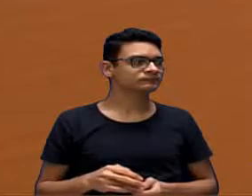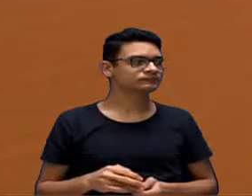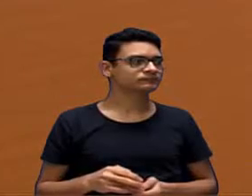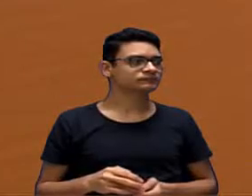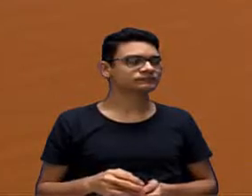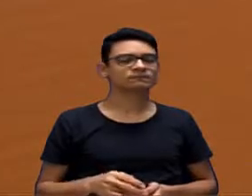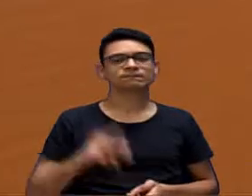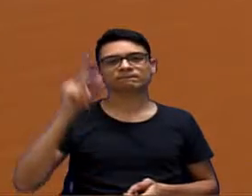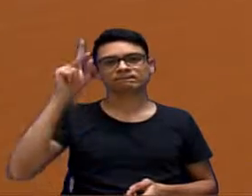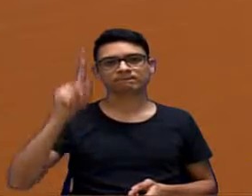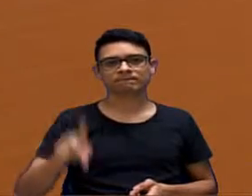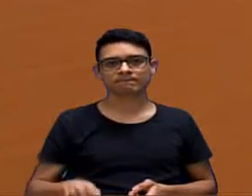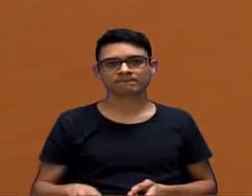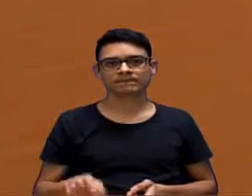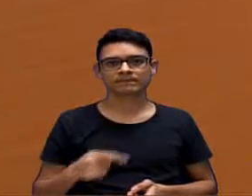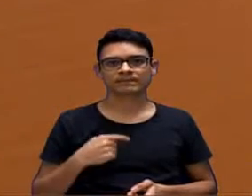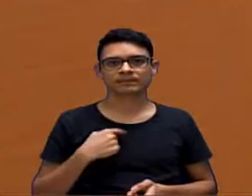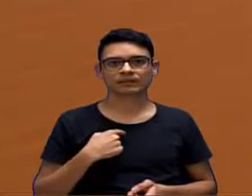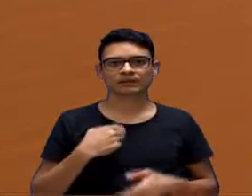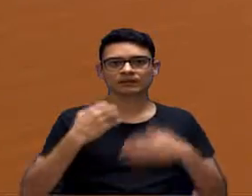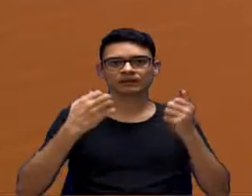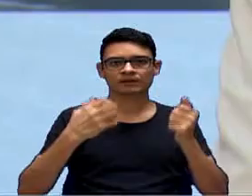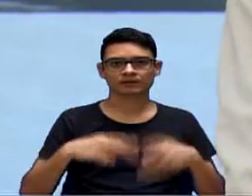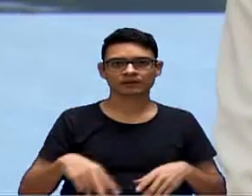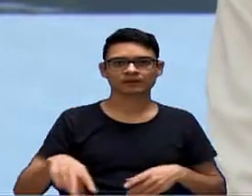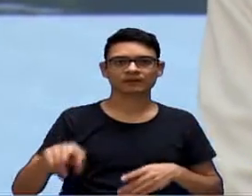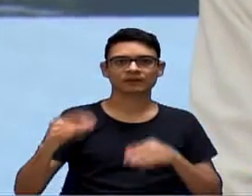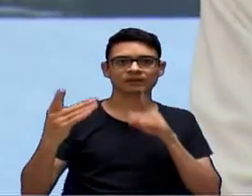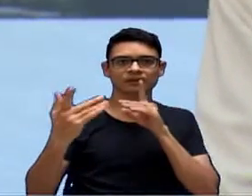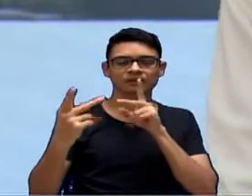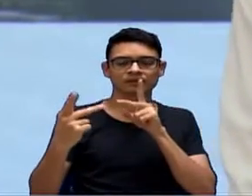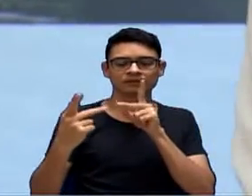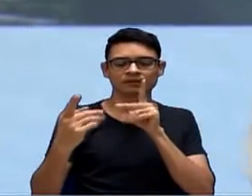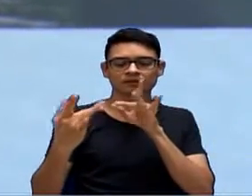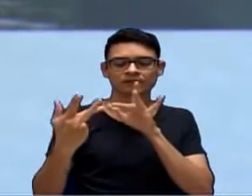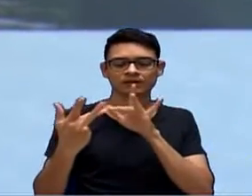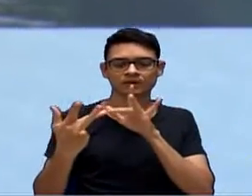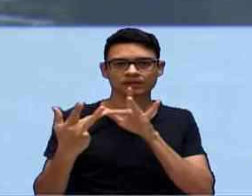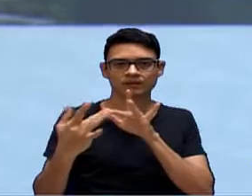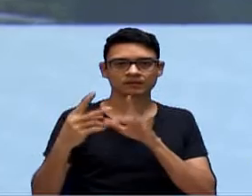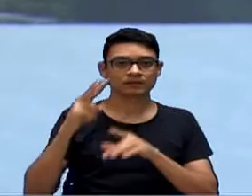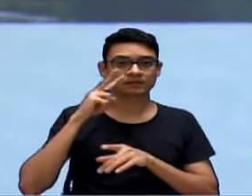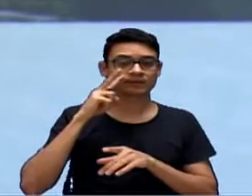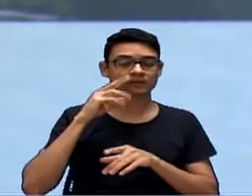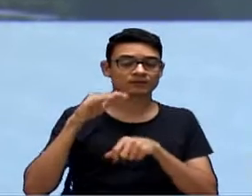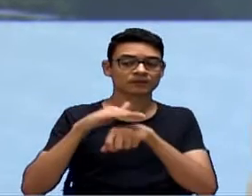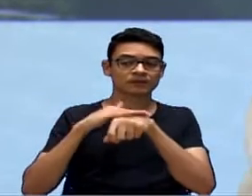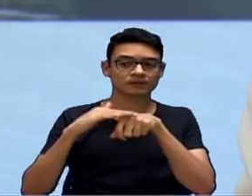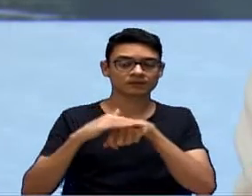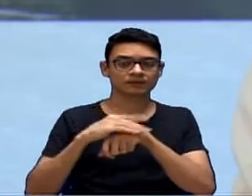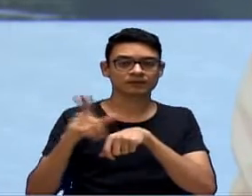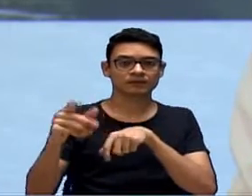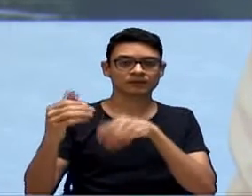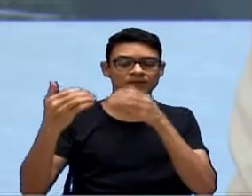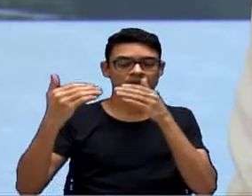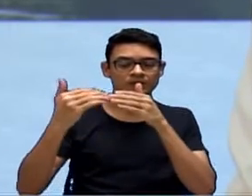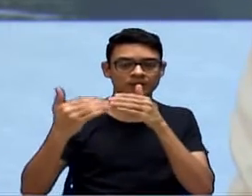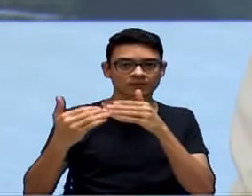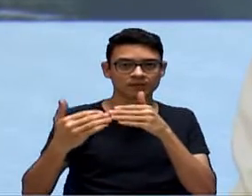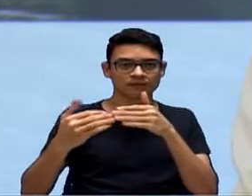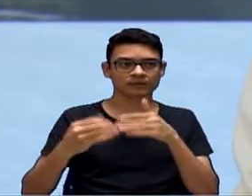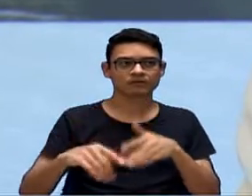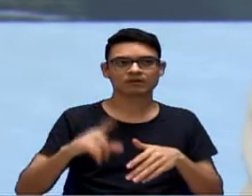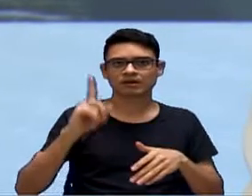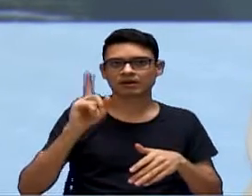Senhor presidente, as palavras do vereador Vitão, eu conversava com ele sobre isso. é uma situação absurda